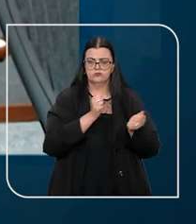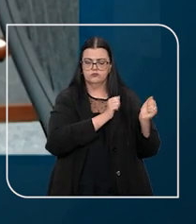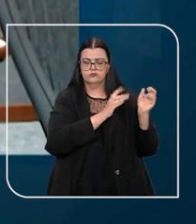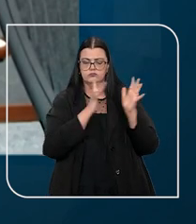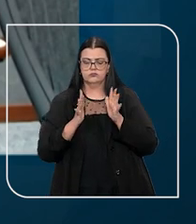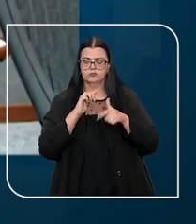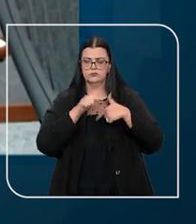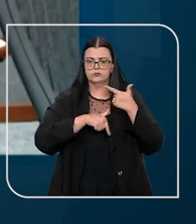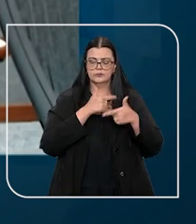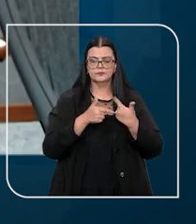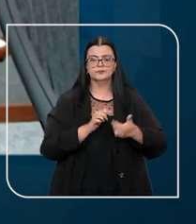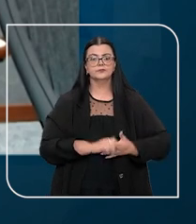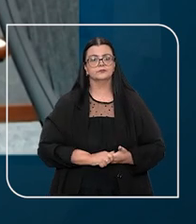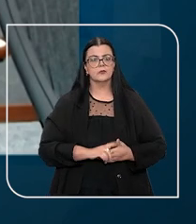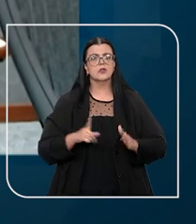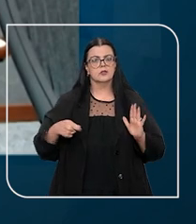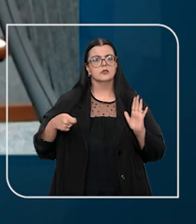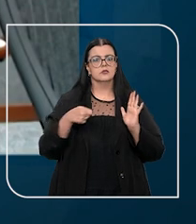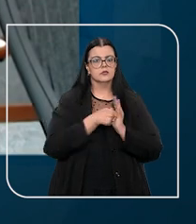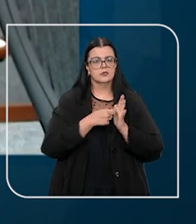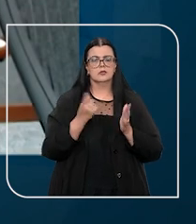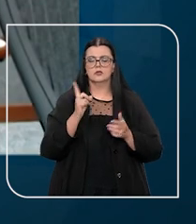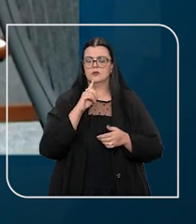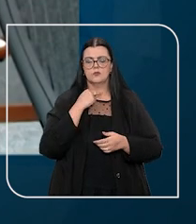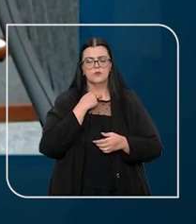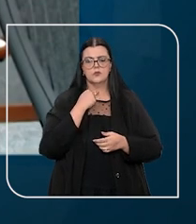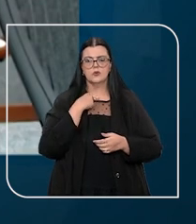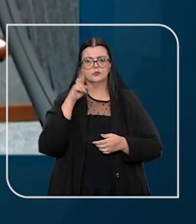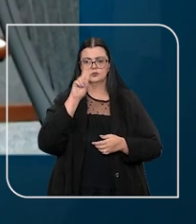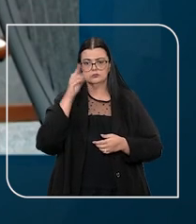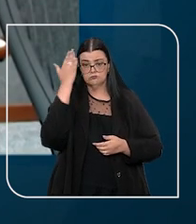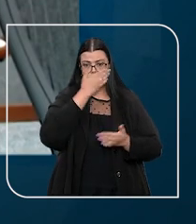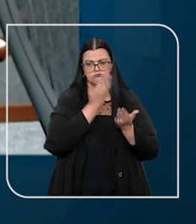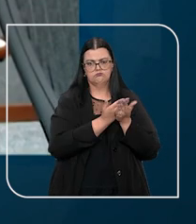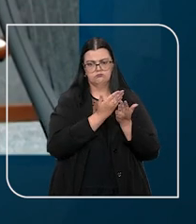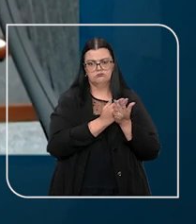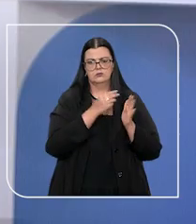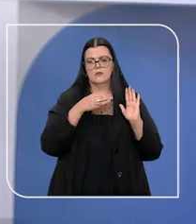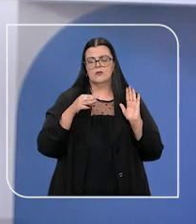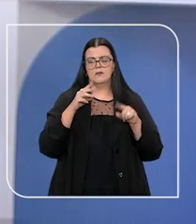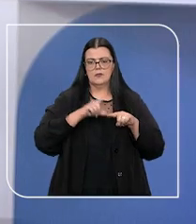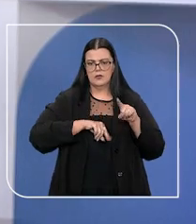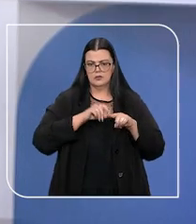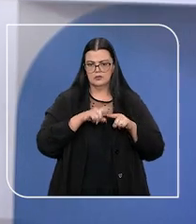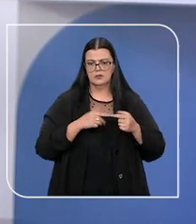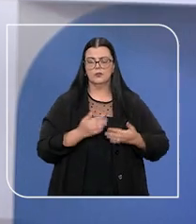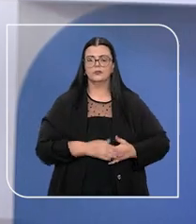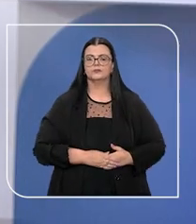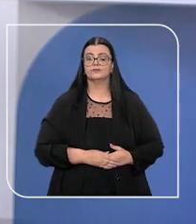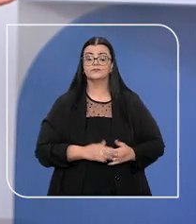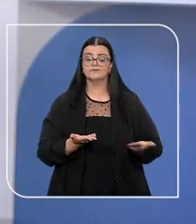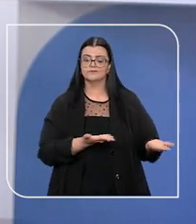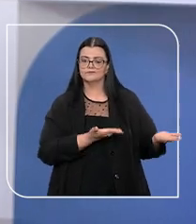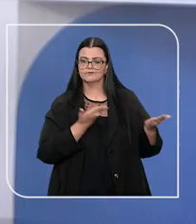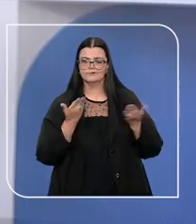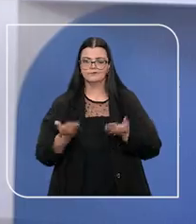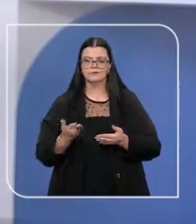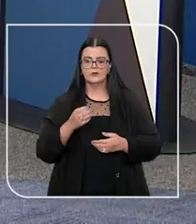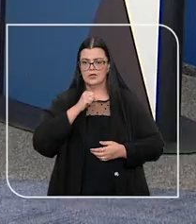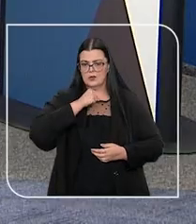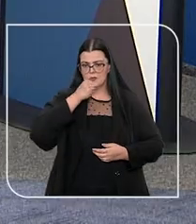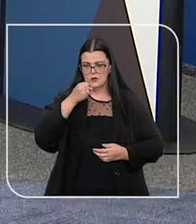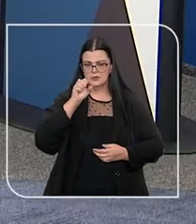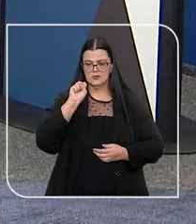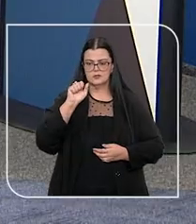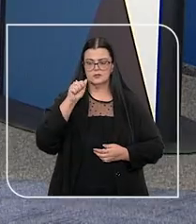dos períodos trabalhados, essa sentença não pode ser usada como prova material. E agora a gente recebe no estúdio a repórter